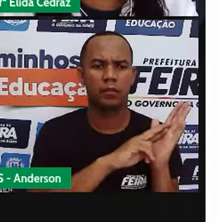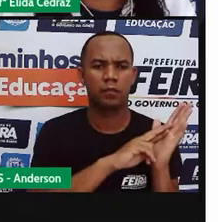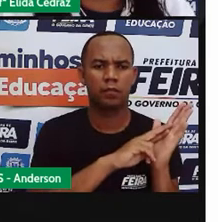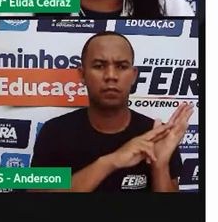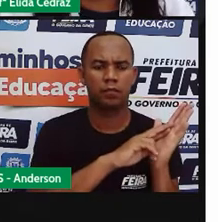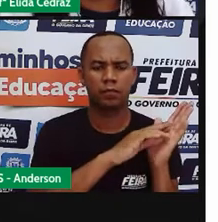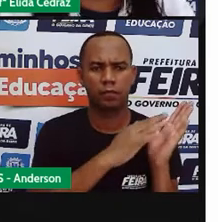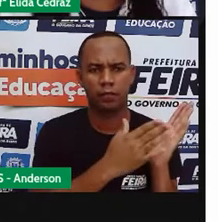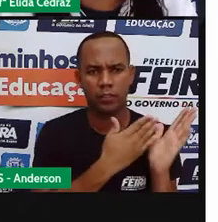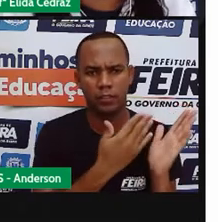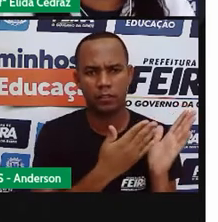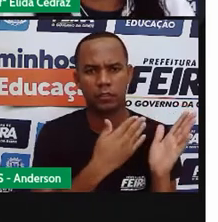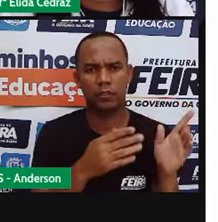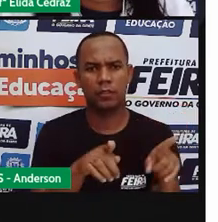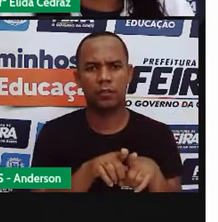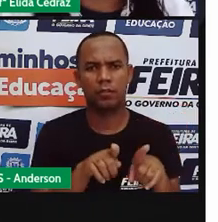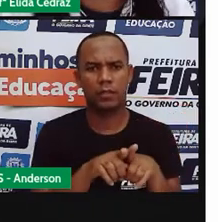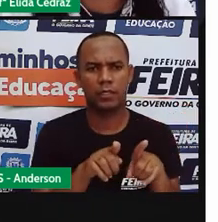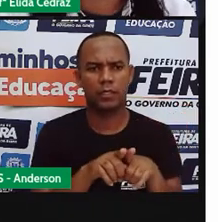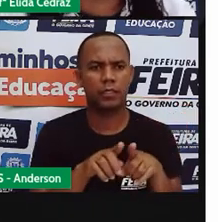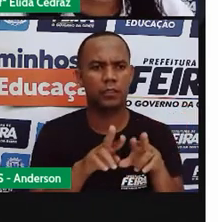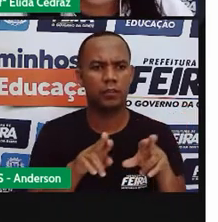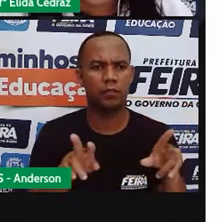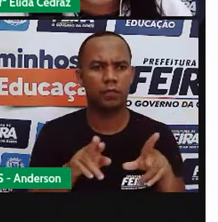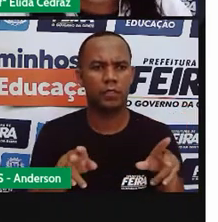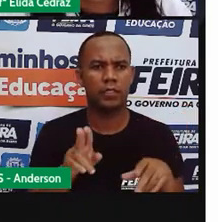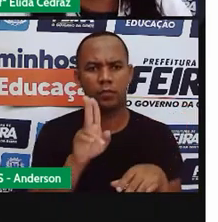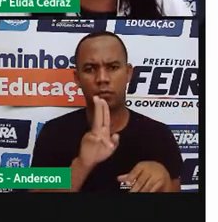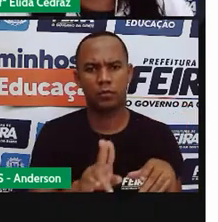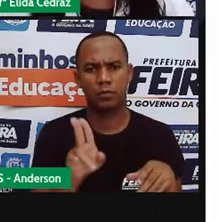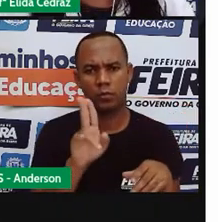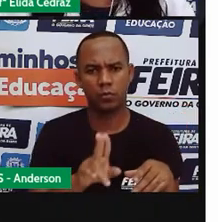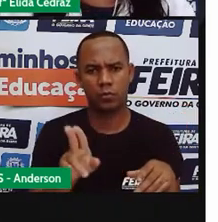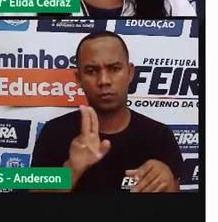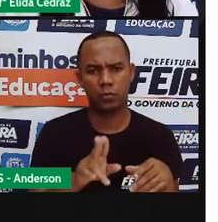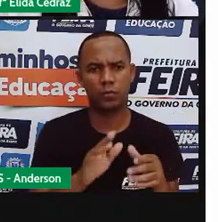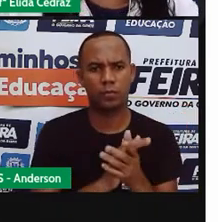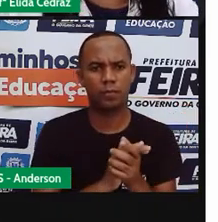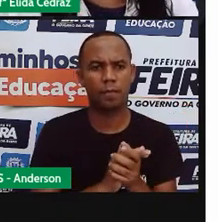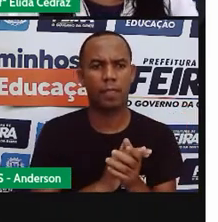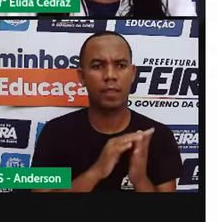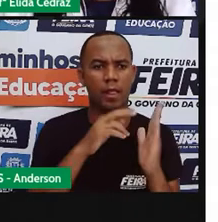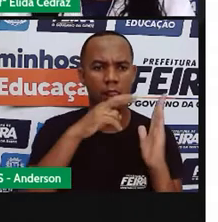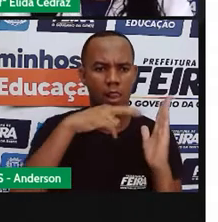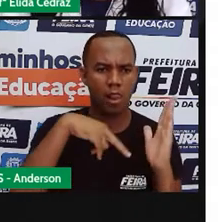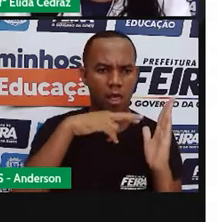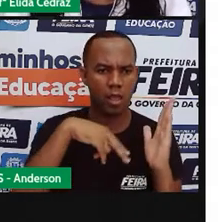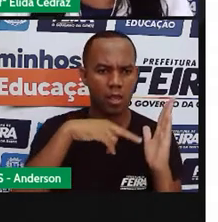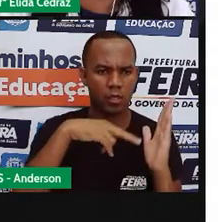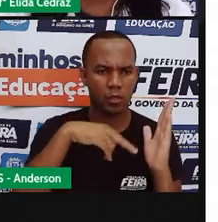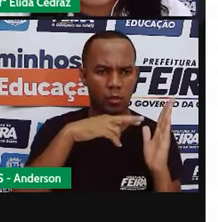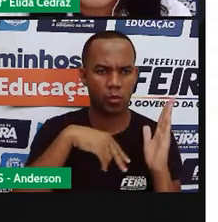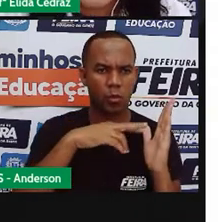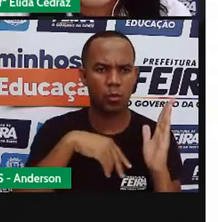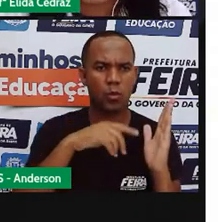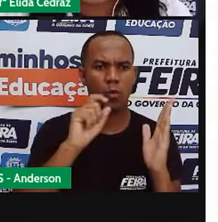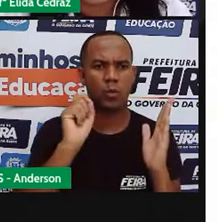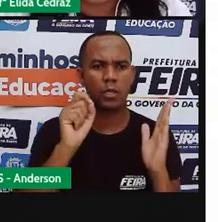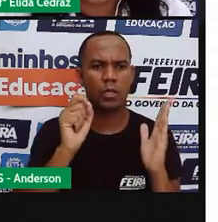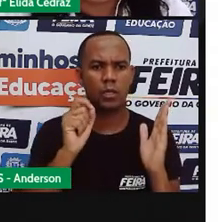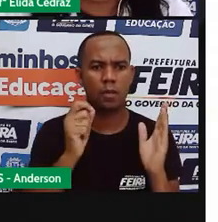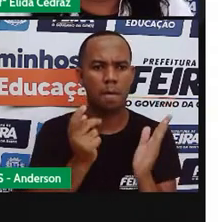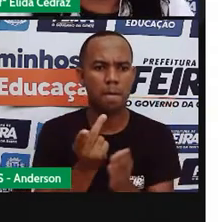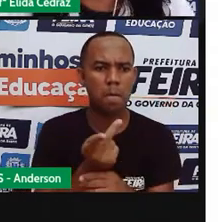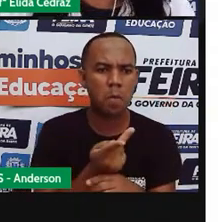suportes mais populares e mais utilizados que só existiam no livro. O leitor procurava a notícia.